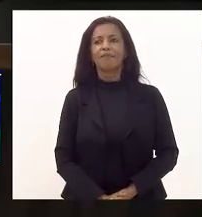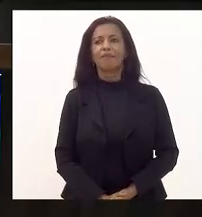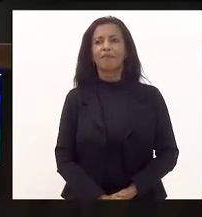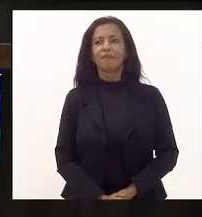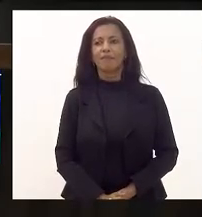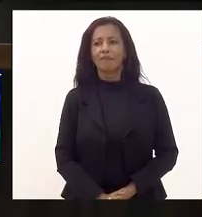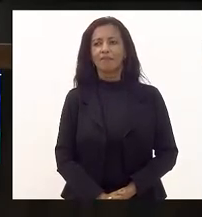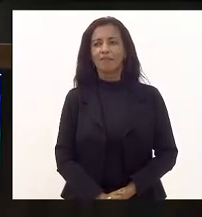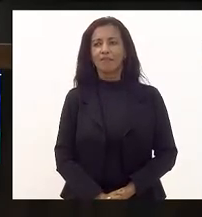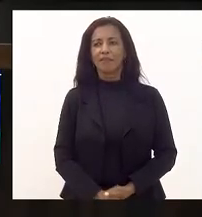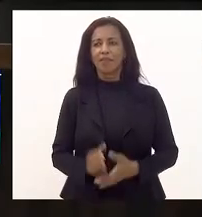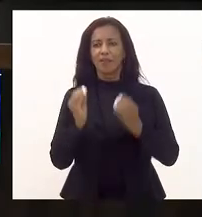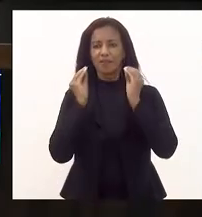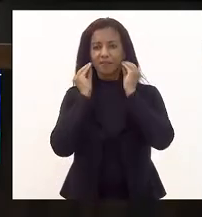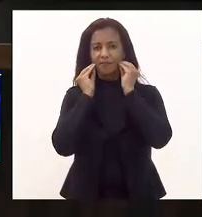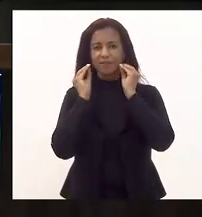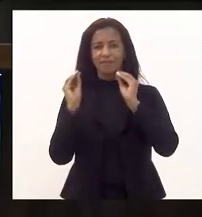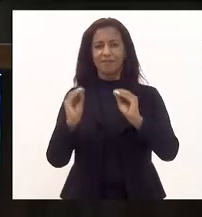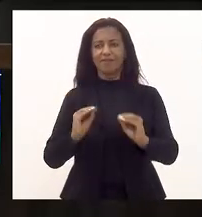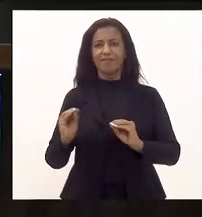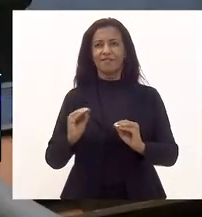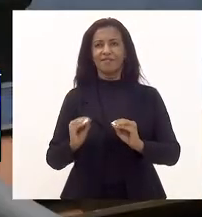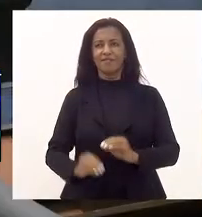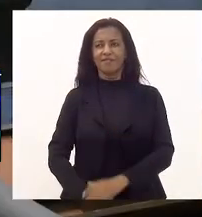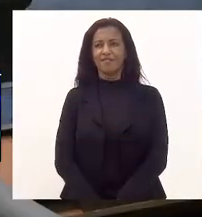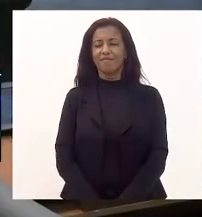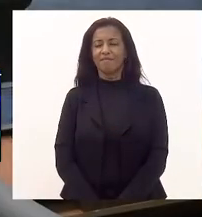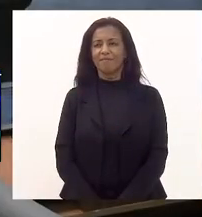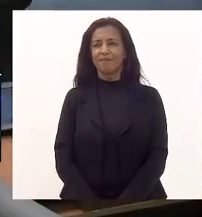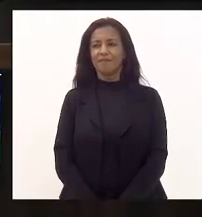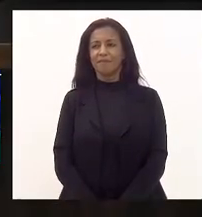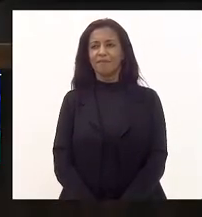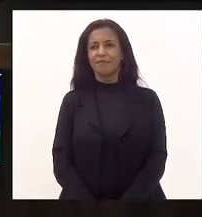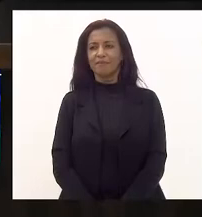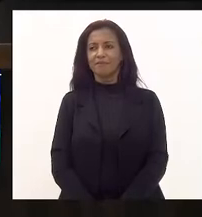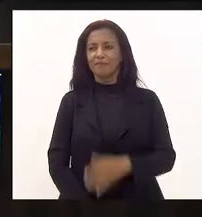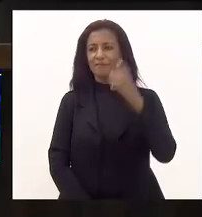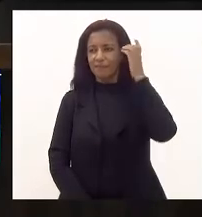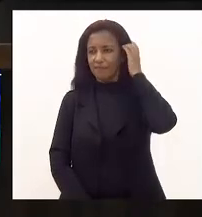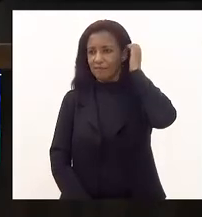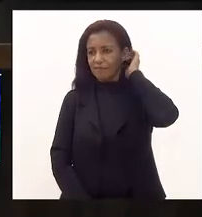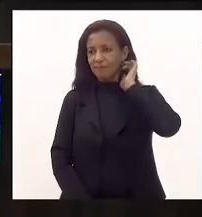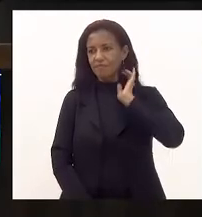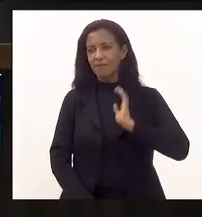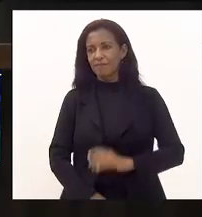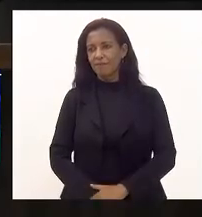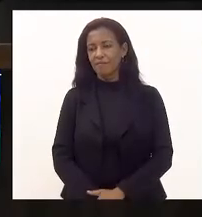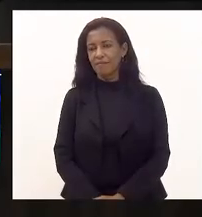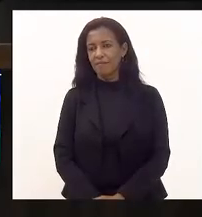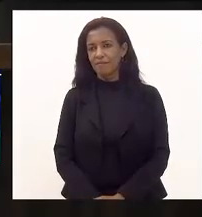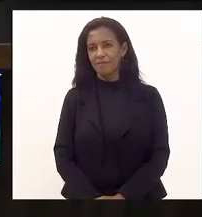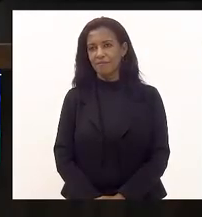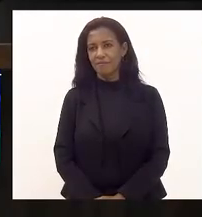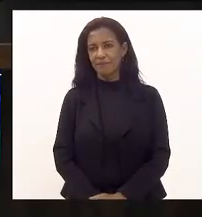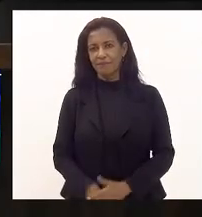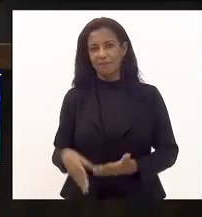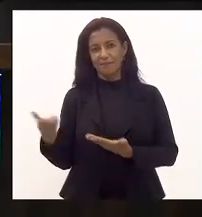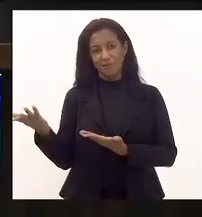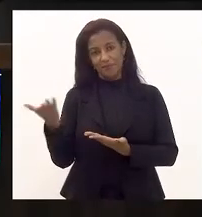um beijo, meu querido. Por favor, você bem grande. Convido a queridíssima, está linda aqui,